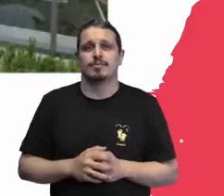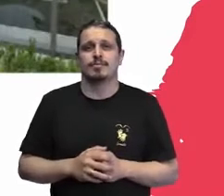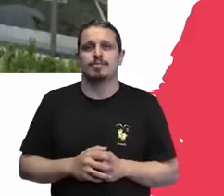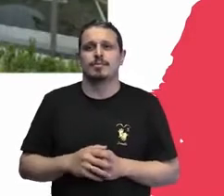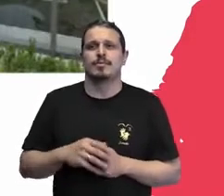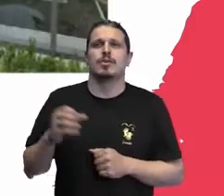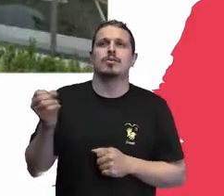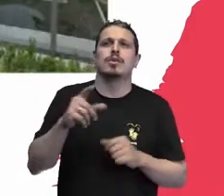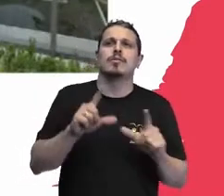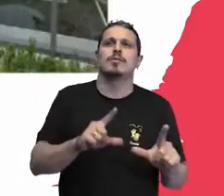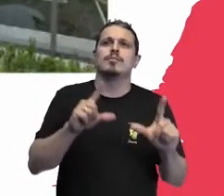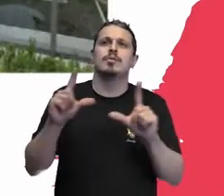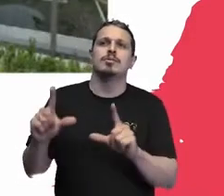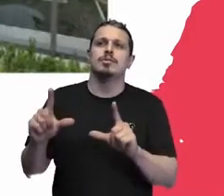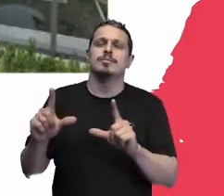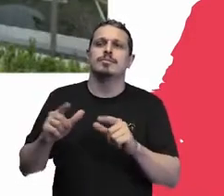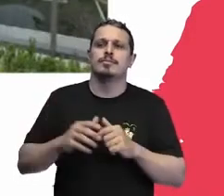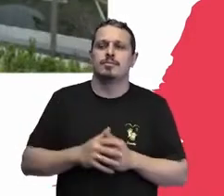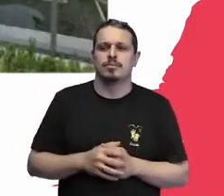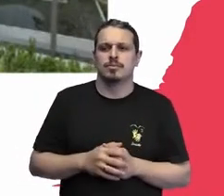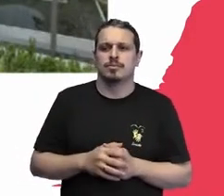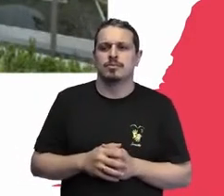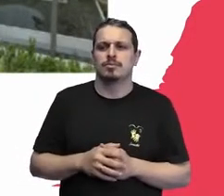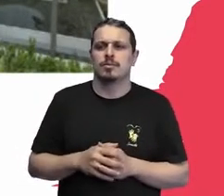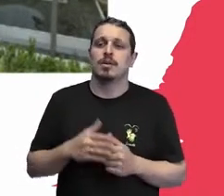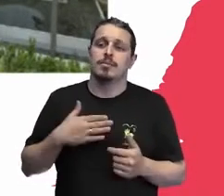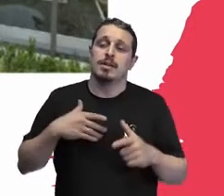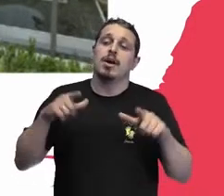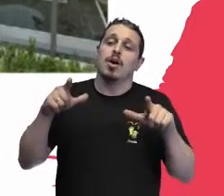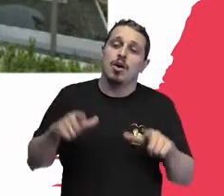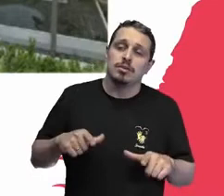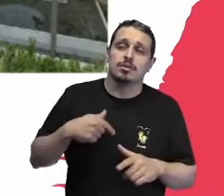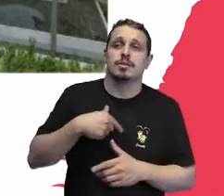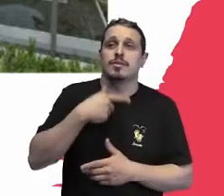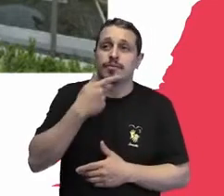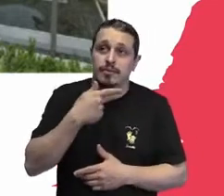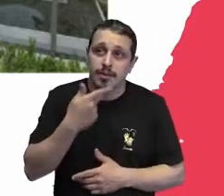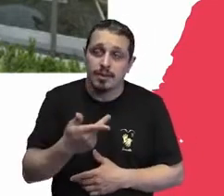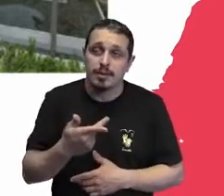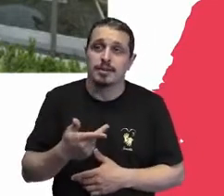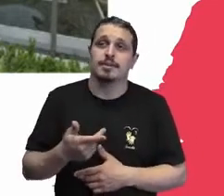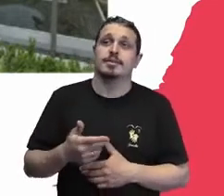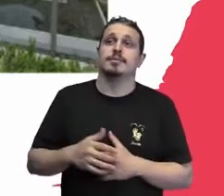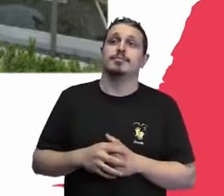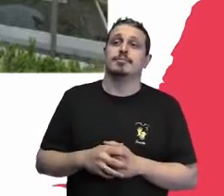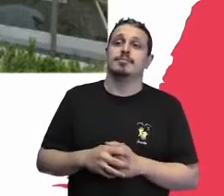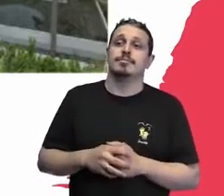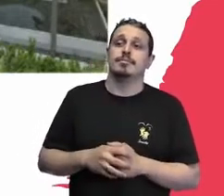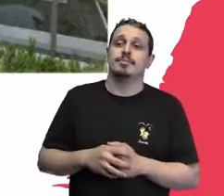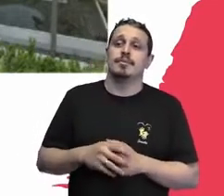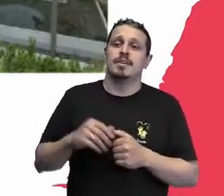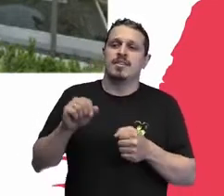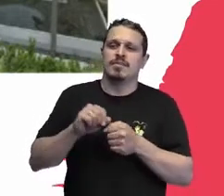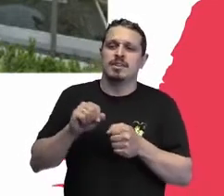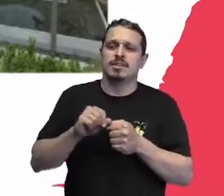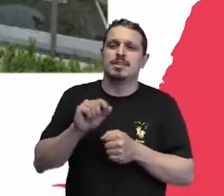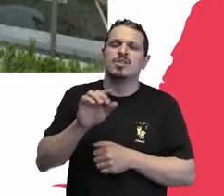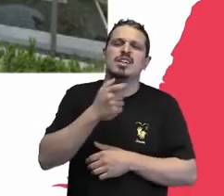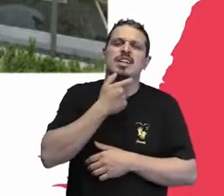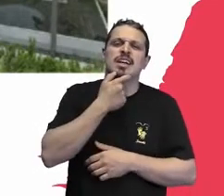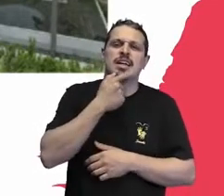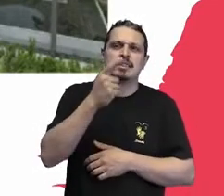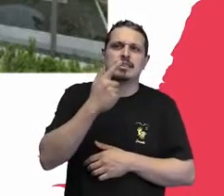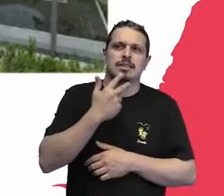Onde vai ser? E aqui eu preciso falar de uma, como dizem, last but not least, eu preciso falar da Thais